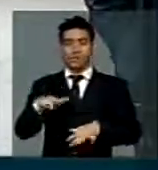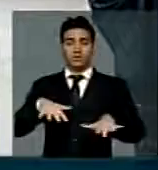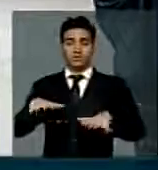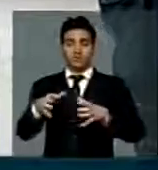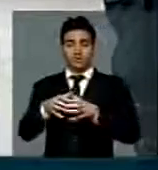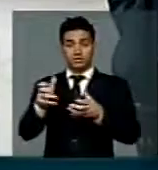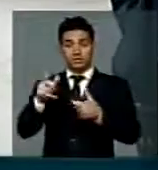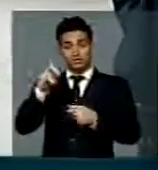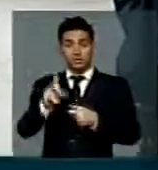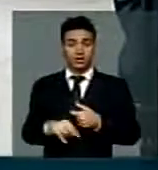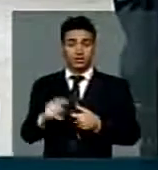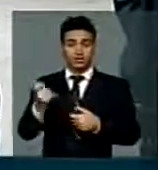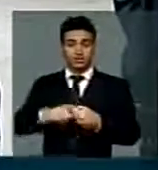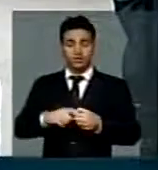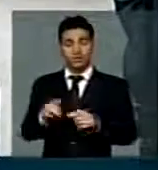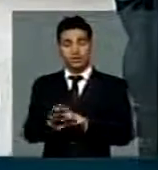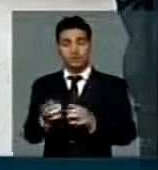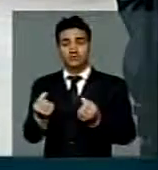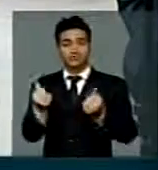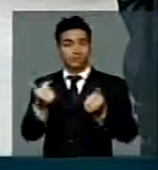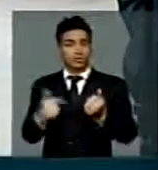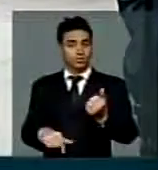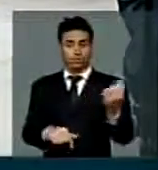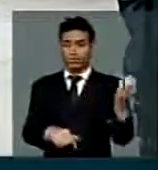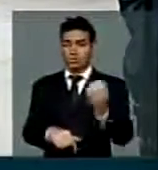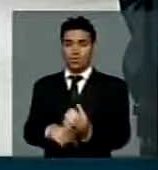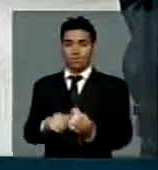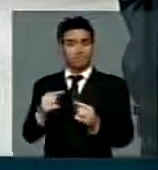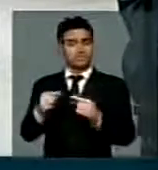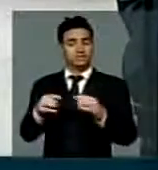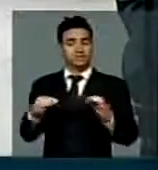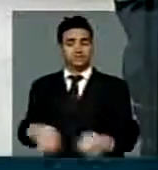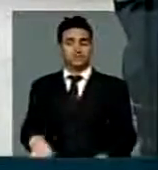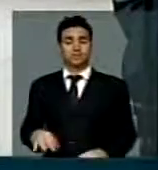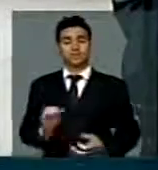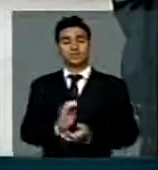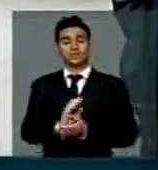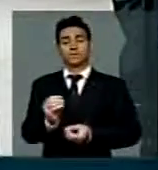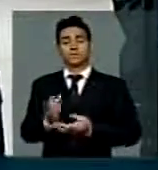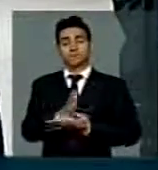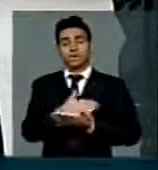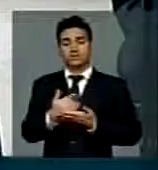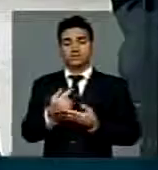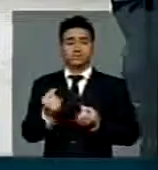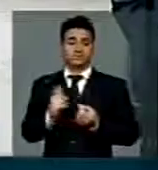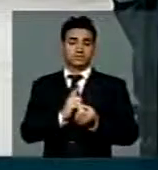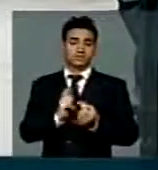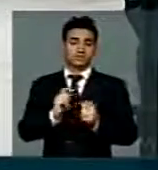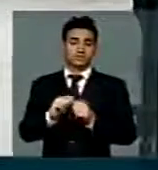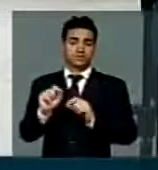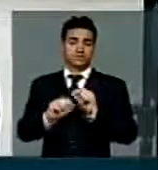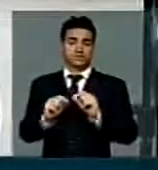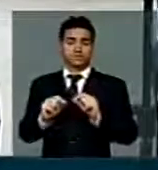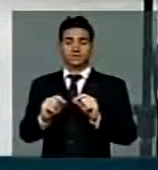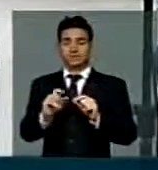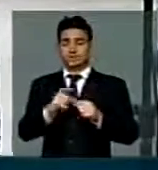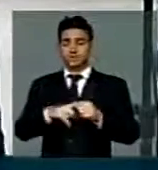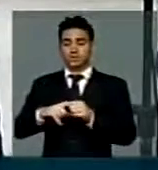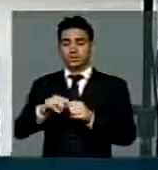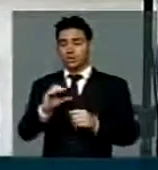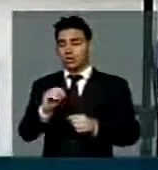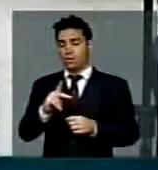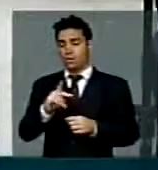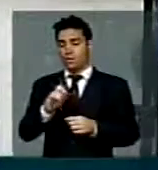de volta e também o dinheiro que não está sendo repassado adequadamente e a partilha que está sendo contestada pela cooperativa, pelos